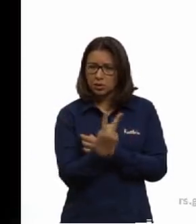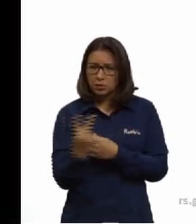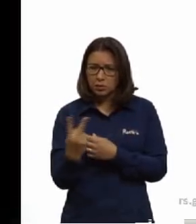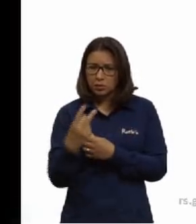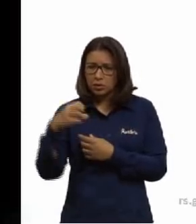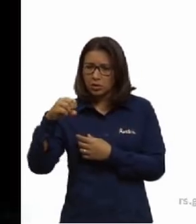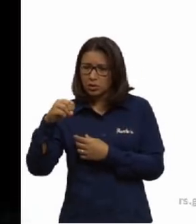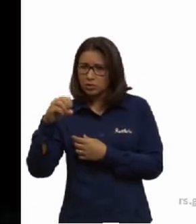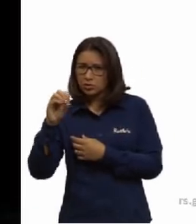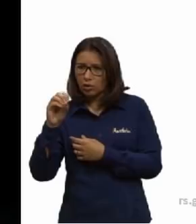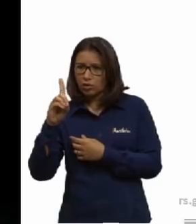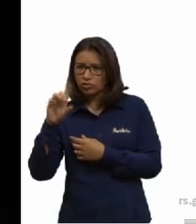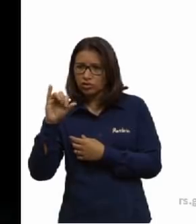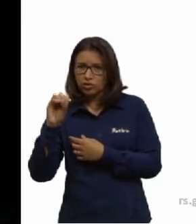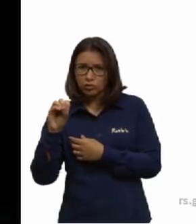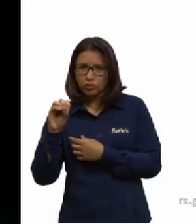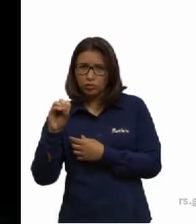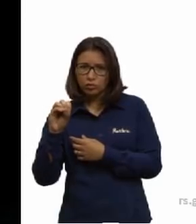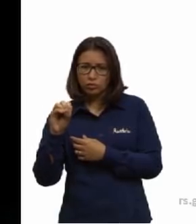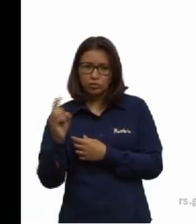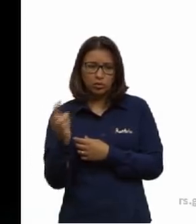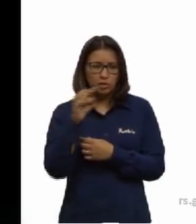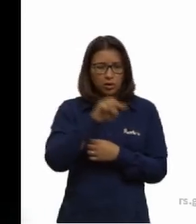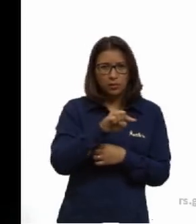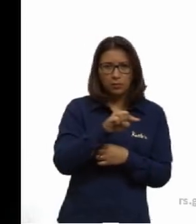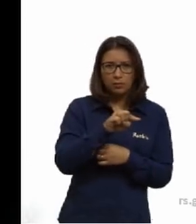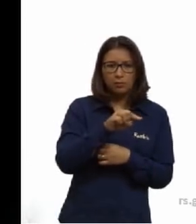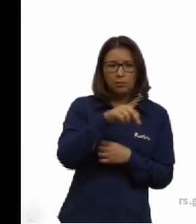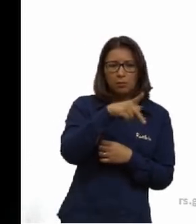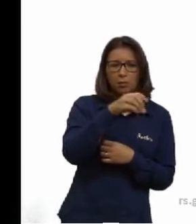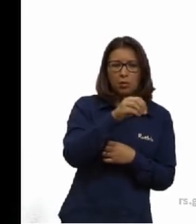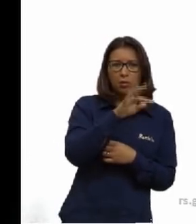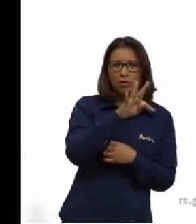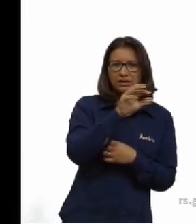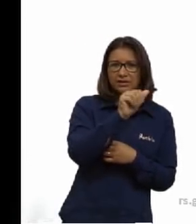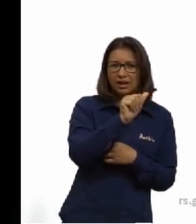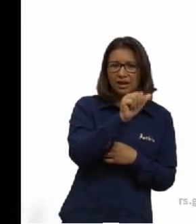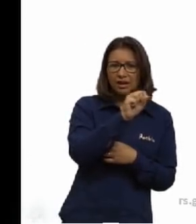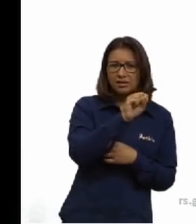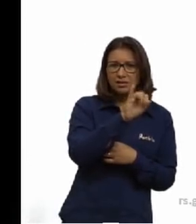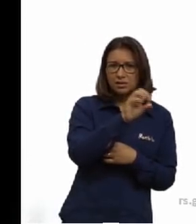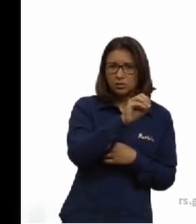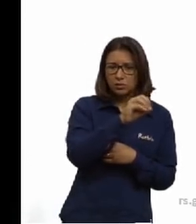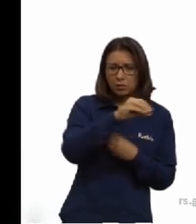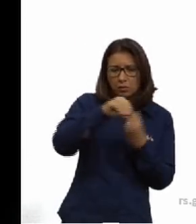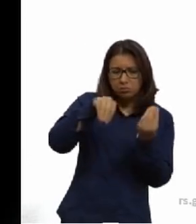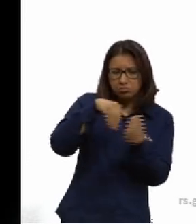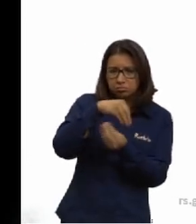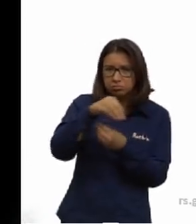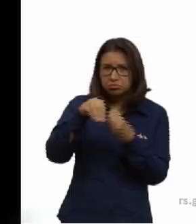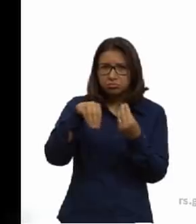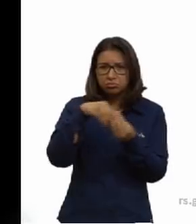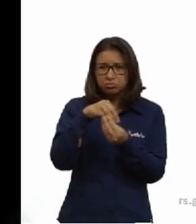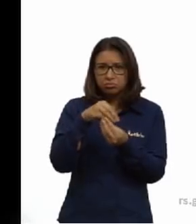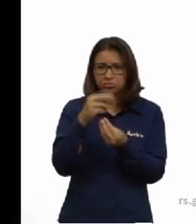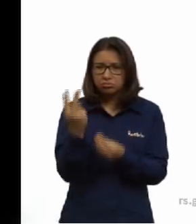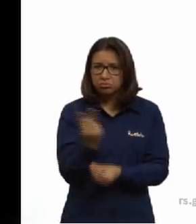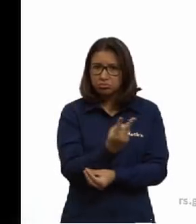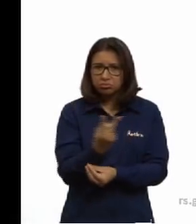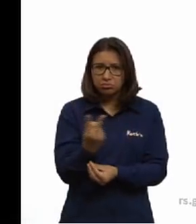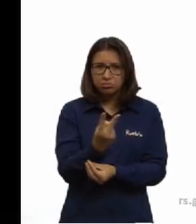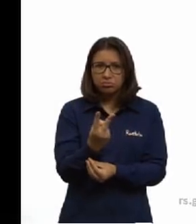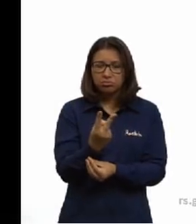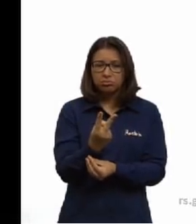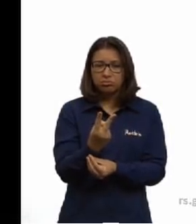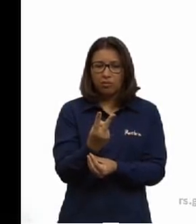potássio? Então, são substâncias inorgânicas, eles vão estar funcionando aí principalmente na forma dos seus